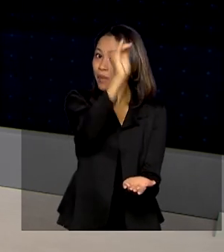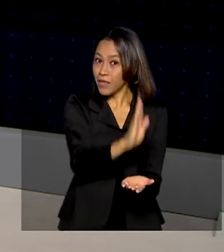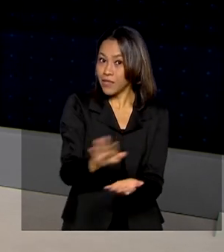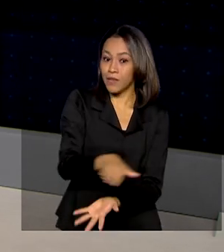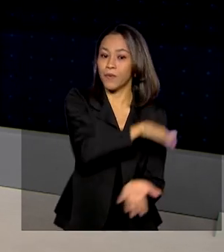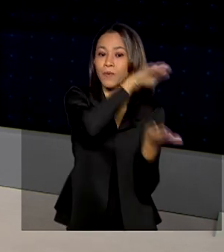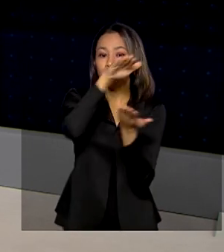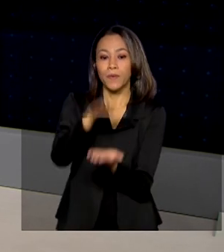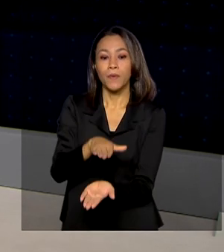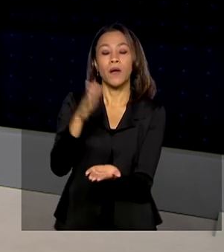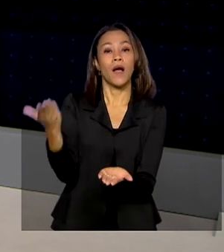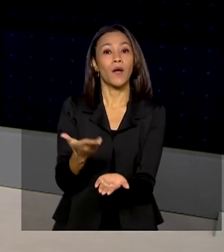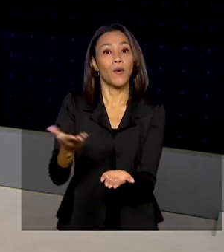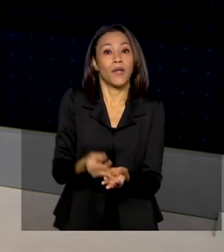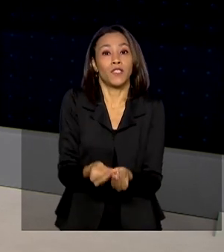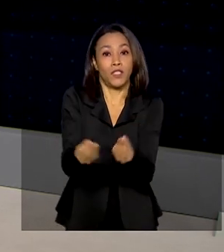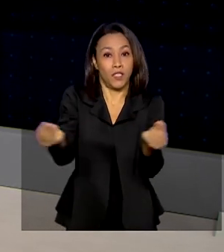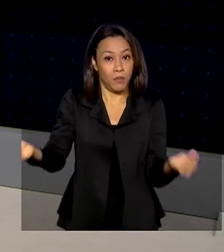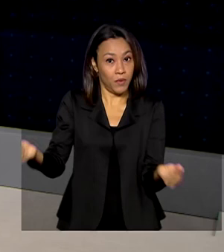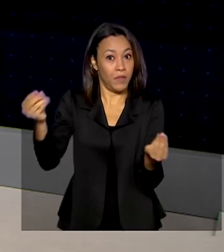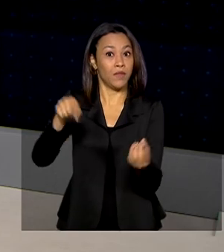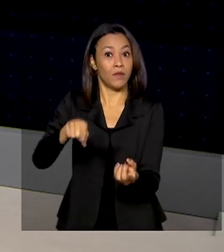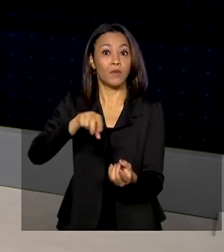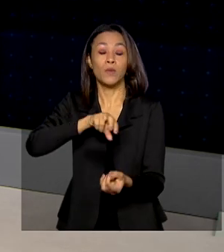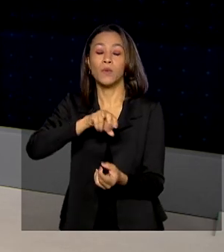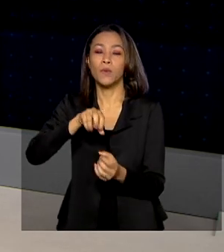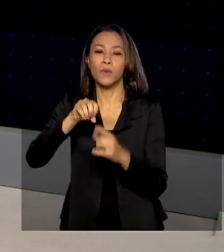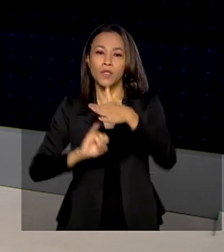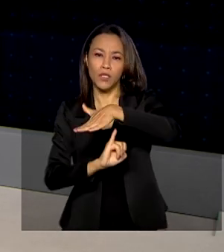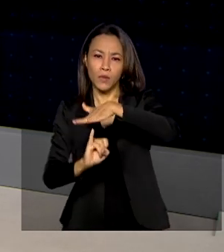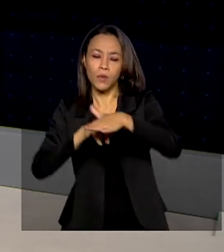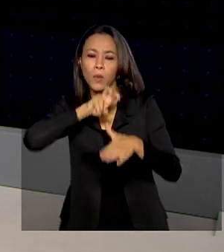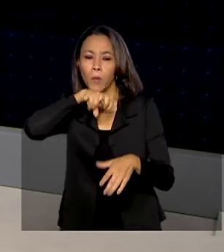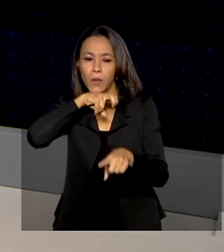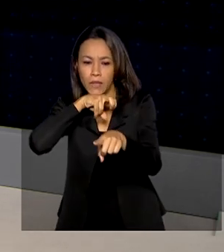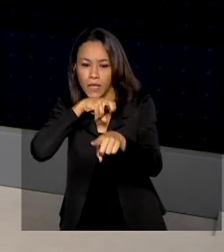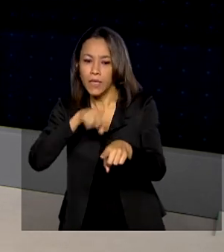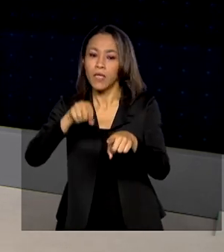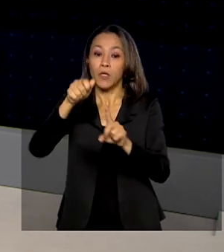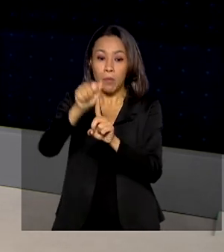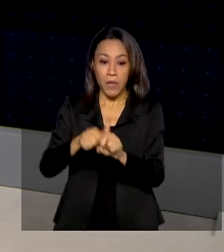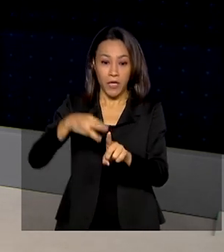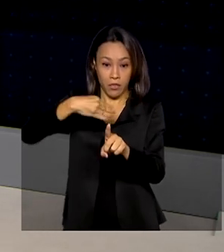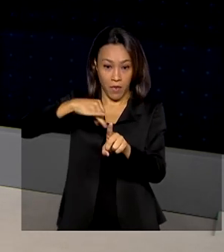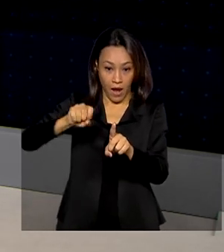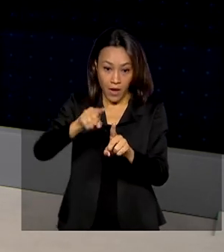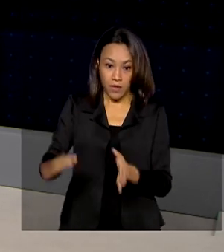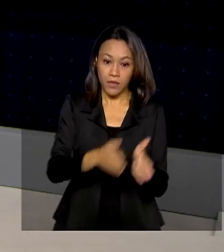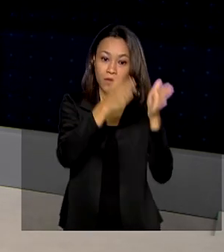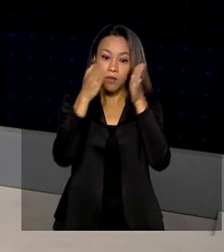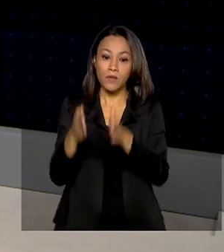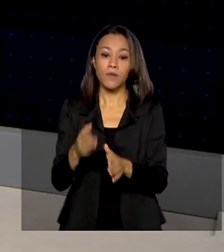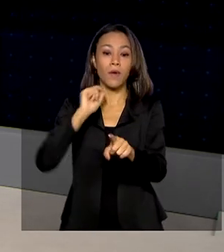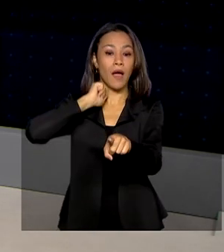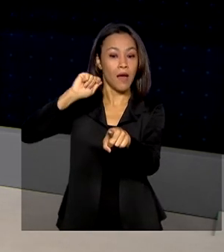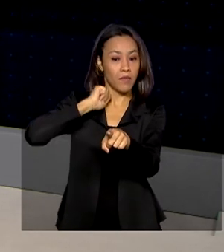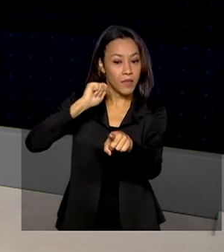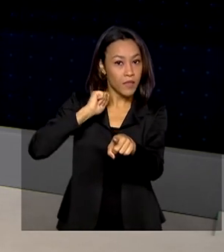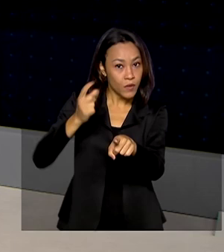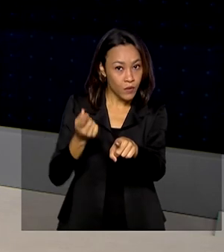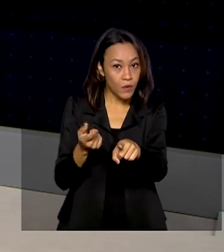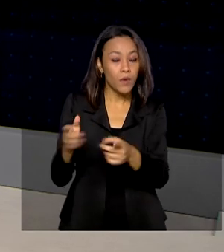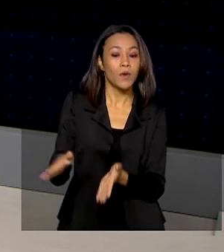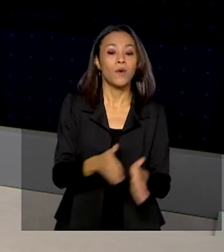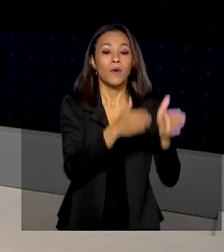a distribuição de vacinas do Butantan vai ficar assim. Em março, R$ 22,7 milhões. Abril, R 12,9